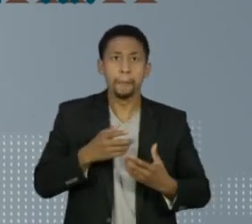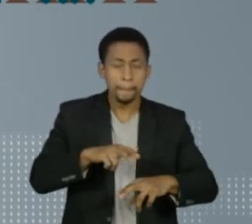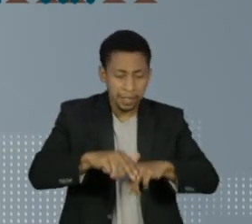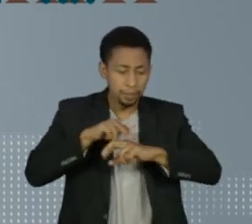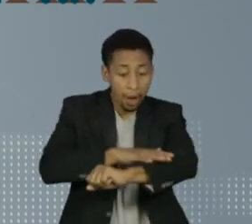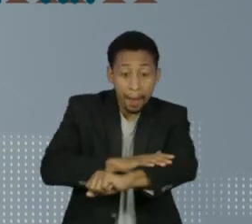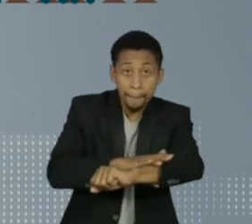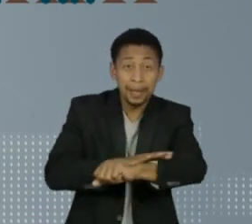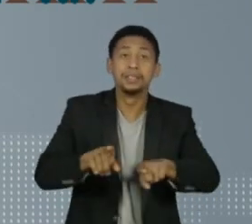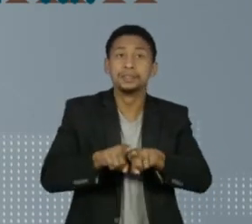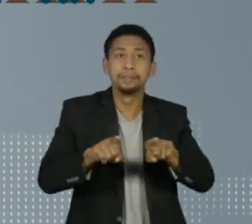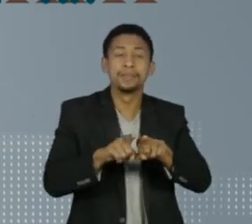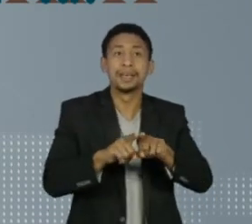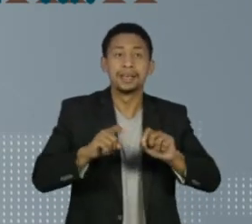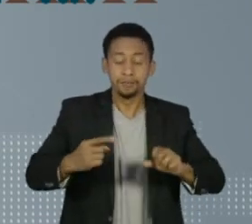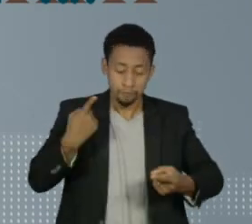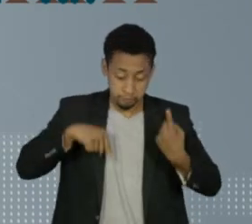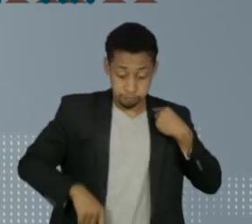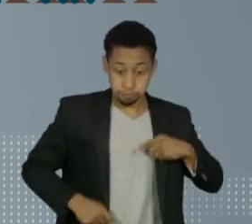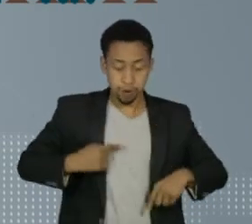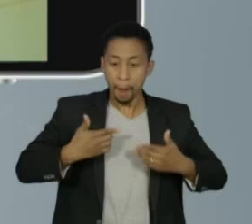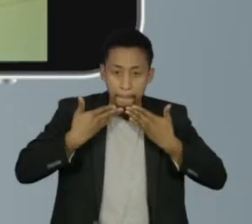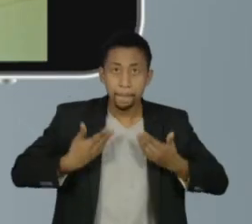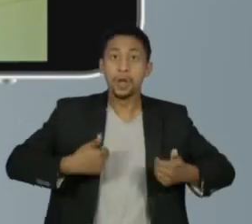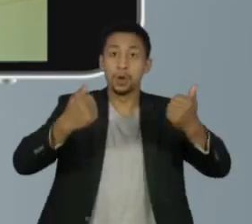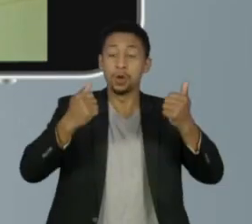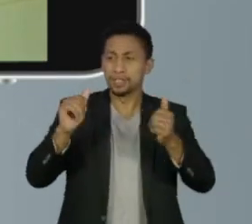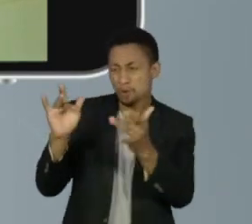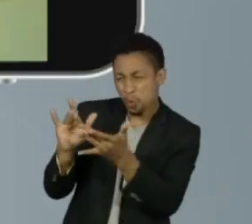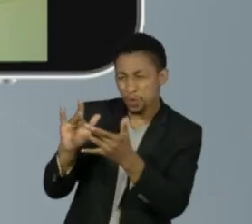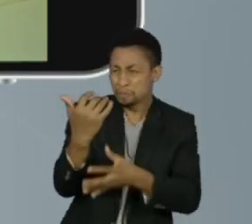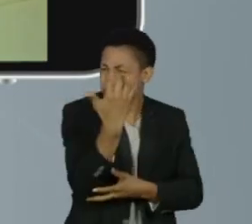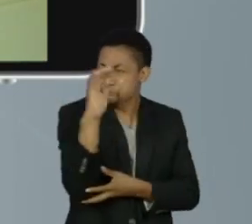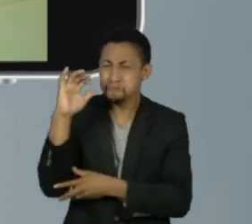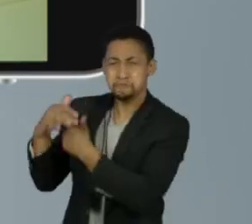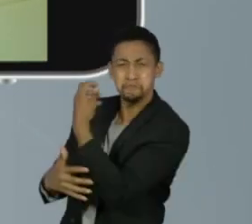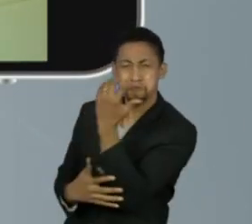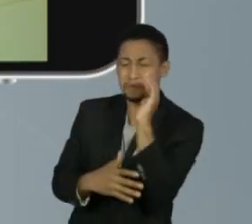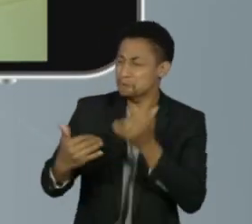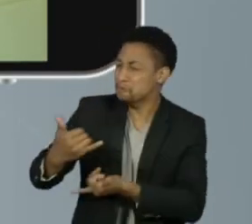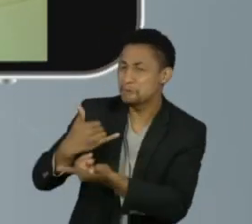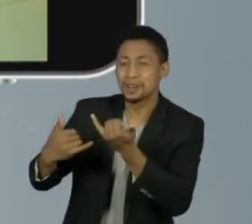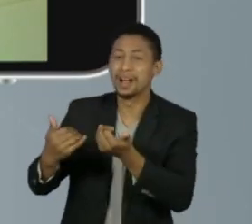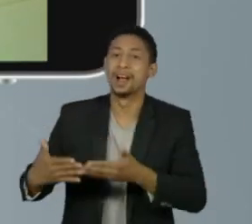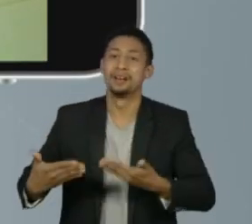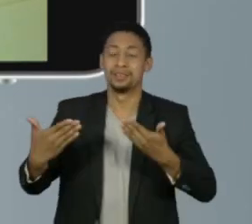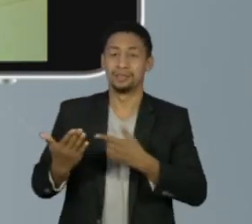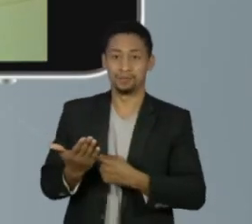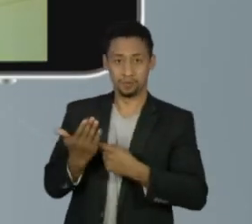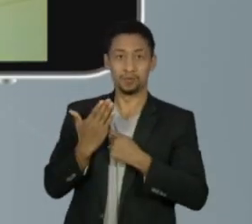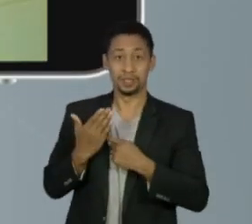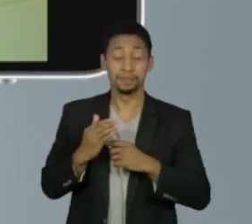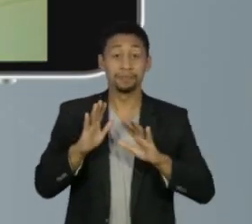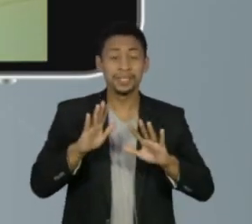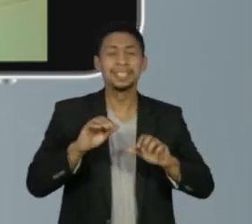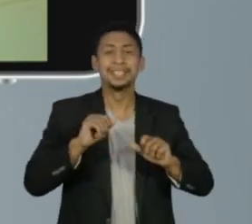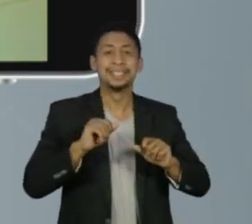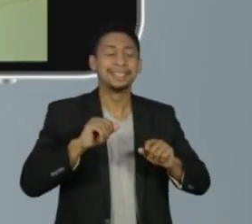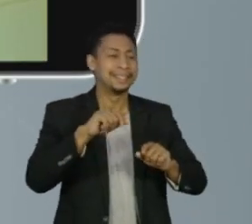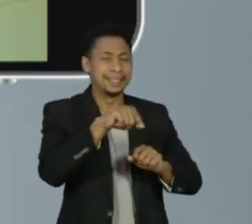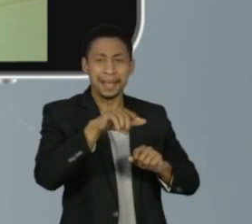mais imunidade e vida ao ar livre. Quando você coloca uma criança numa bolha,